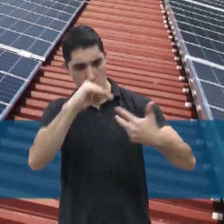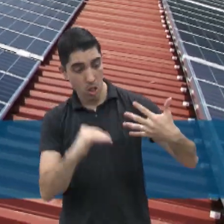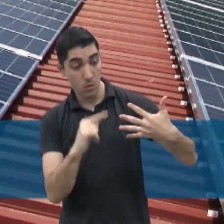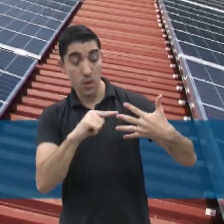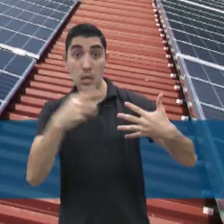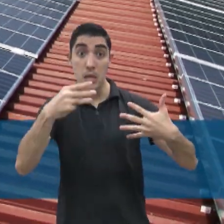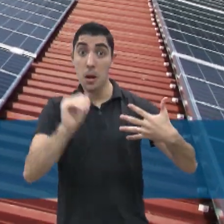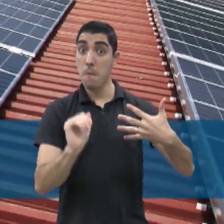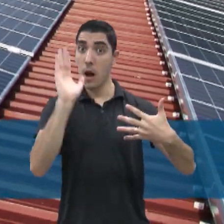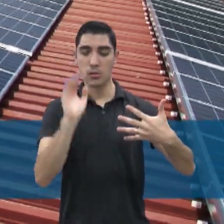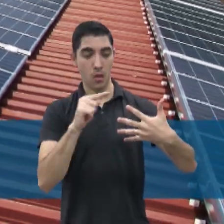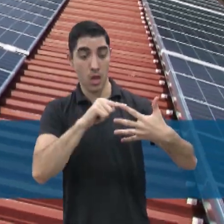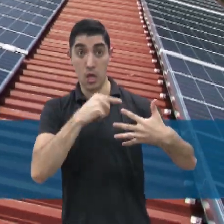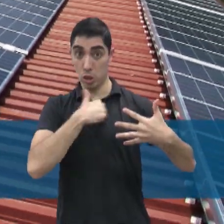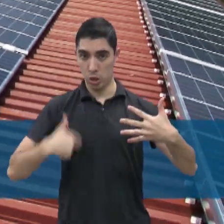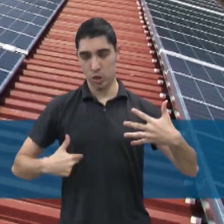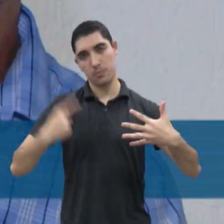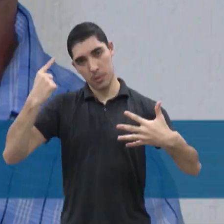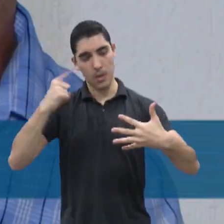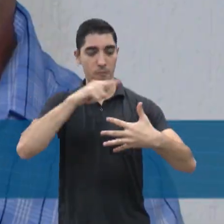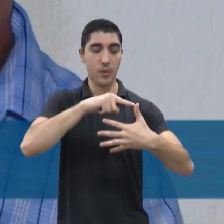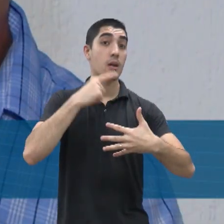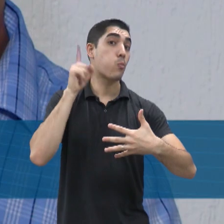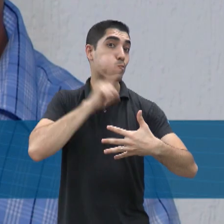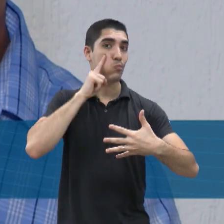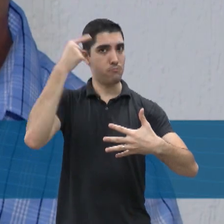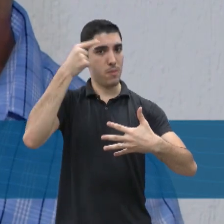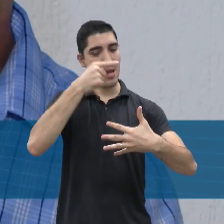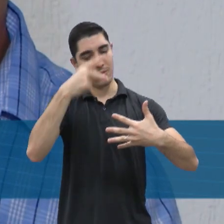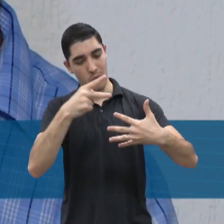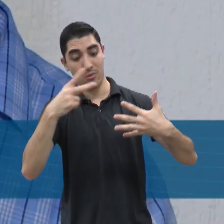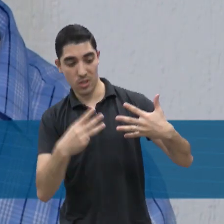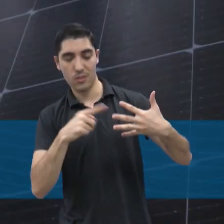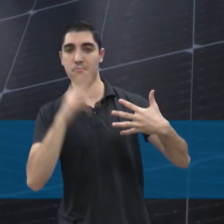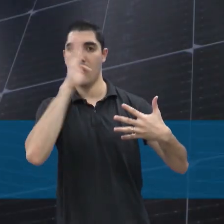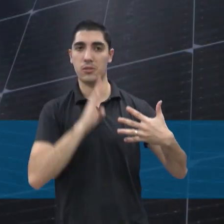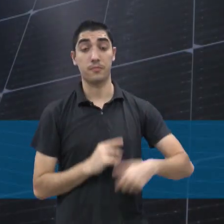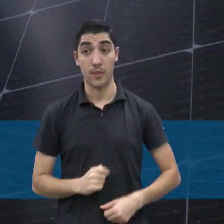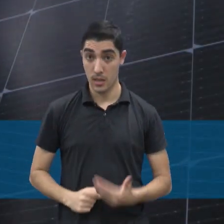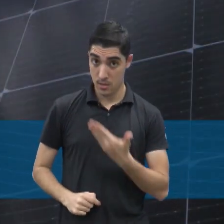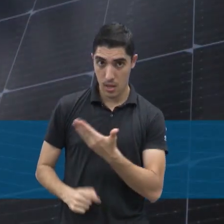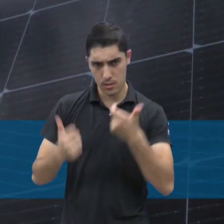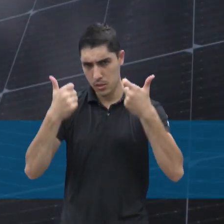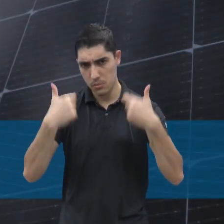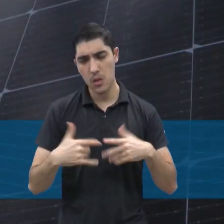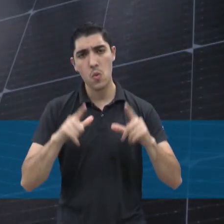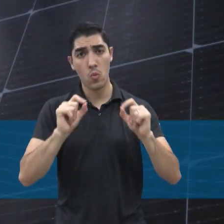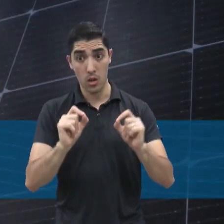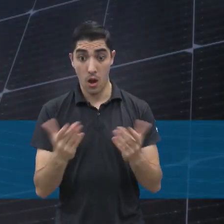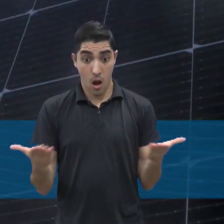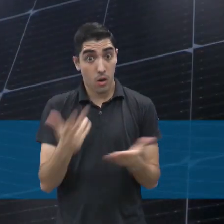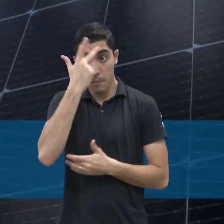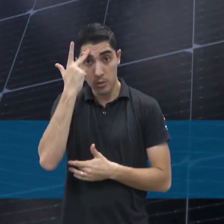ficando atrás apenas da China e dos Estados Unidos. E aqui na cidade, o engenheiro confirma. A procura pelo sistema solar está